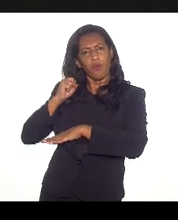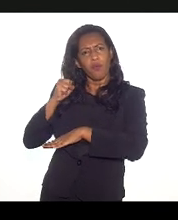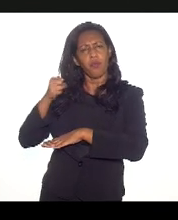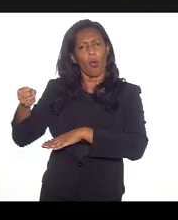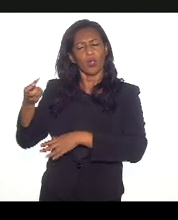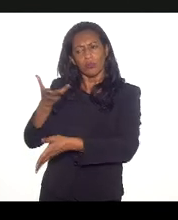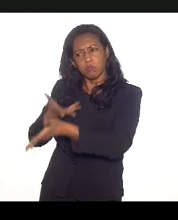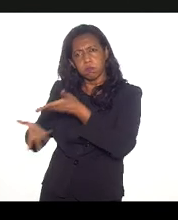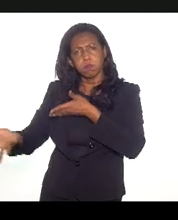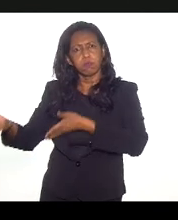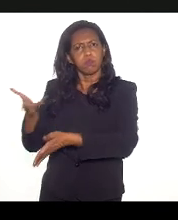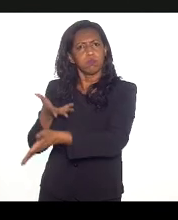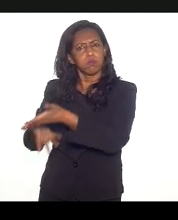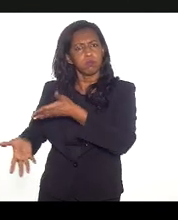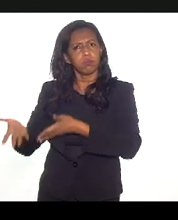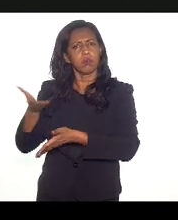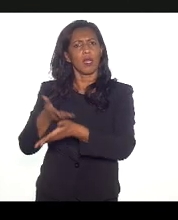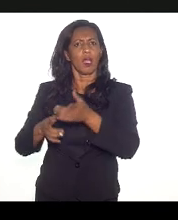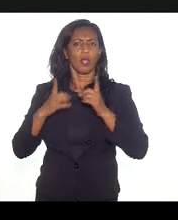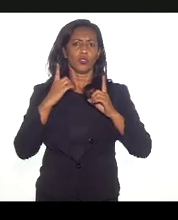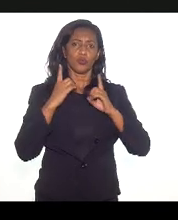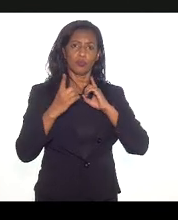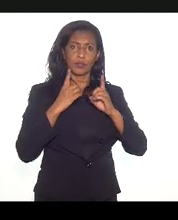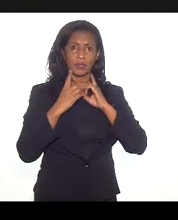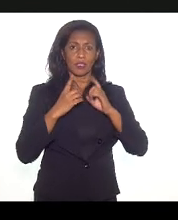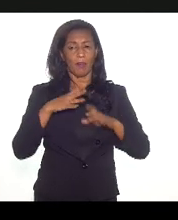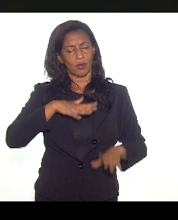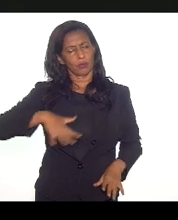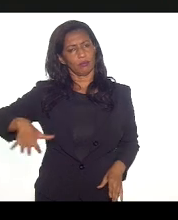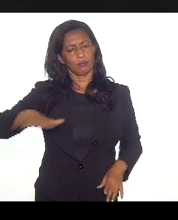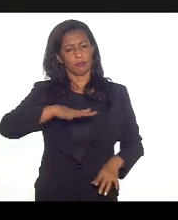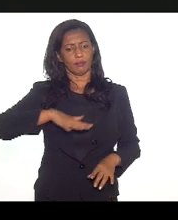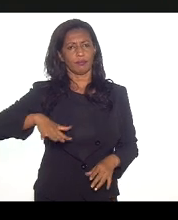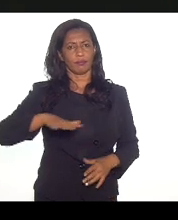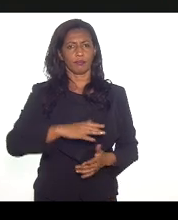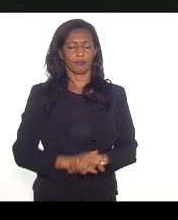participem cada vez mais do debate regional. Pode ir, por favor.